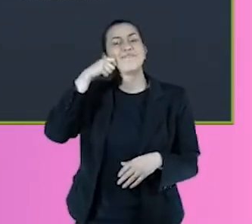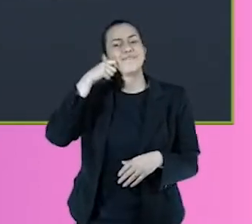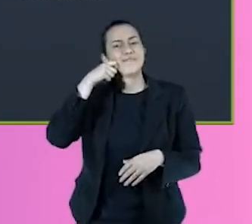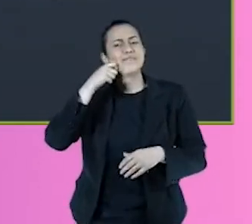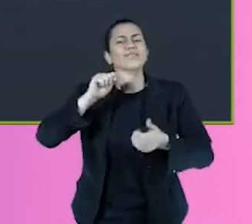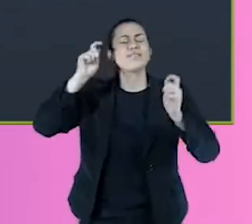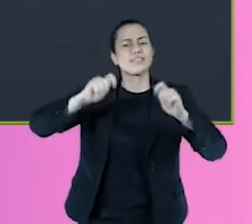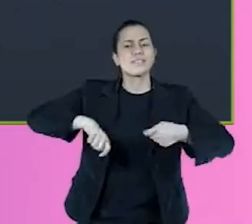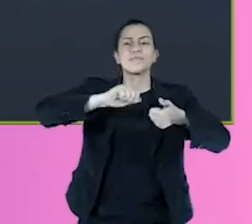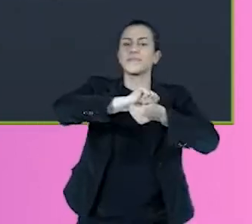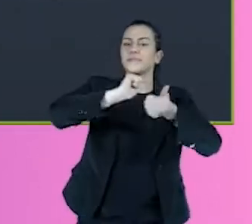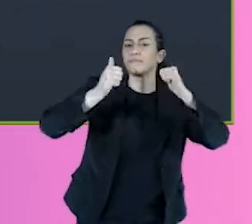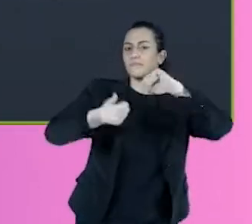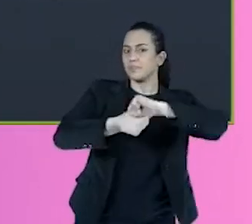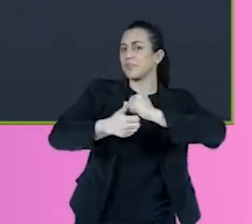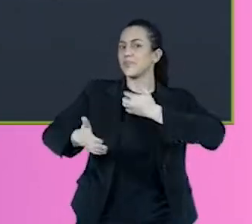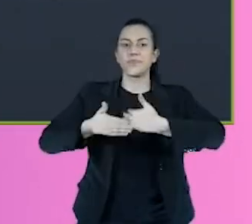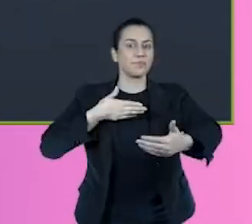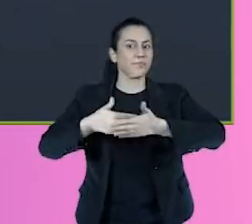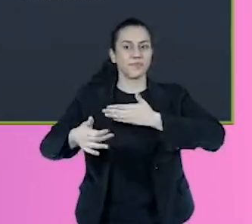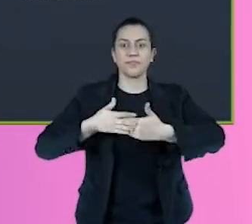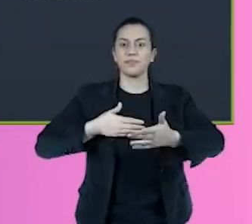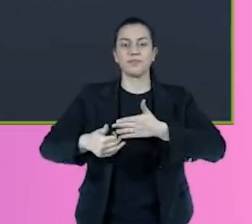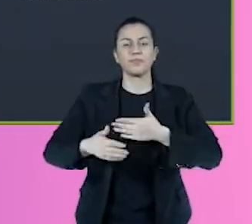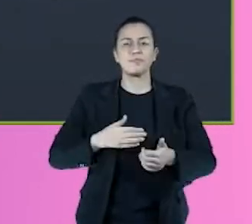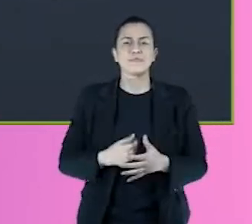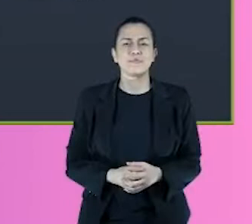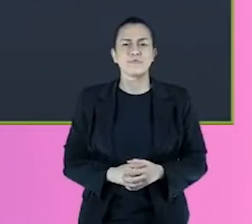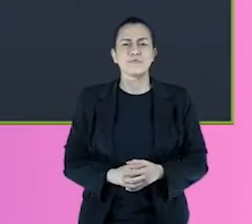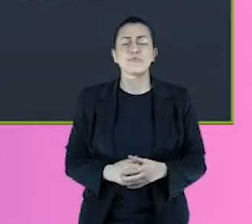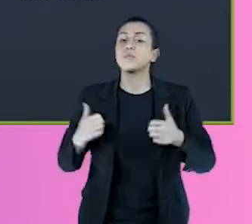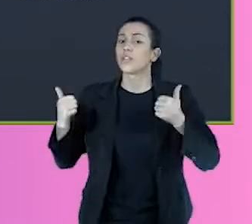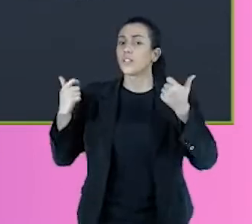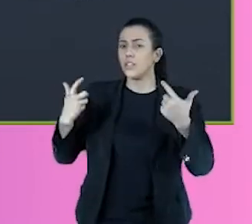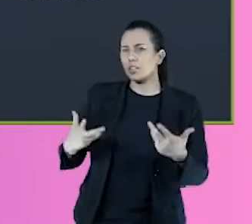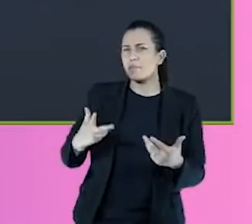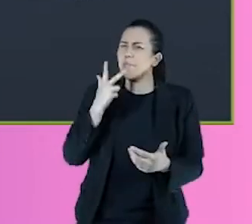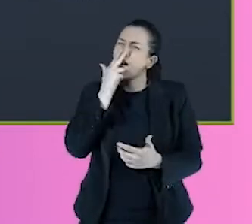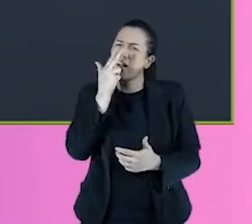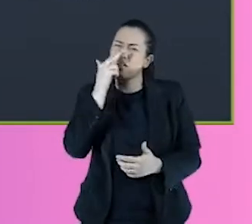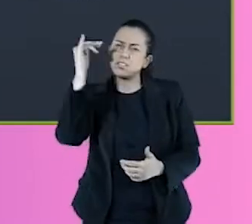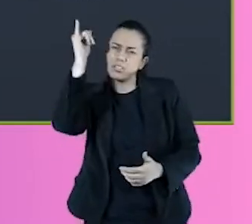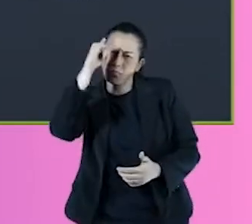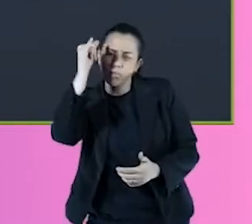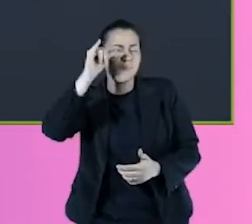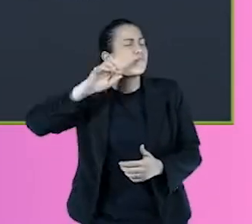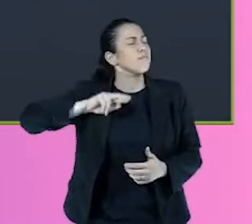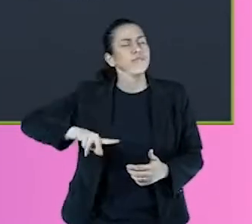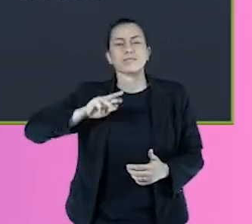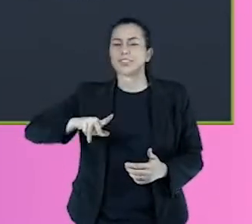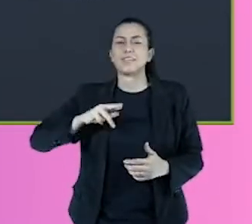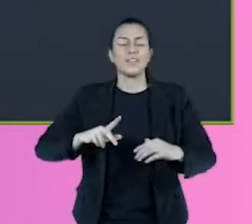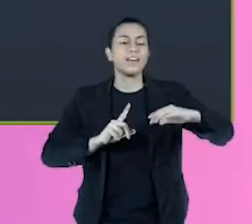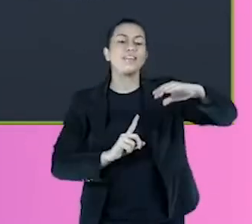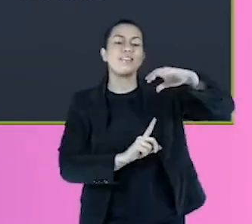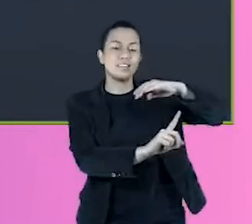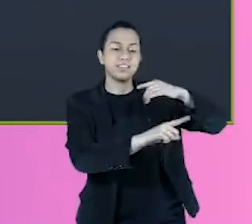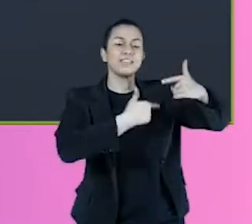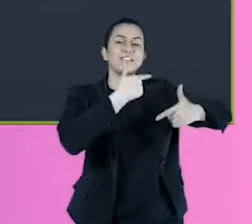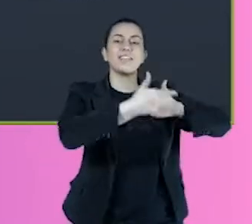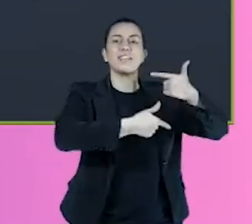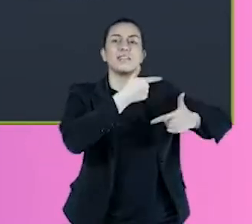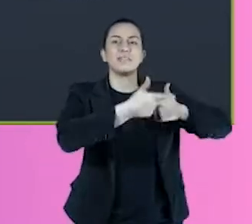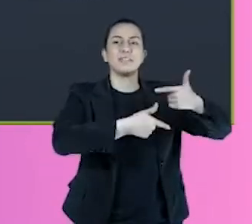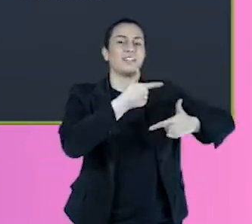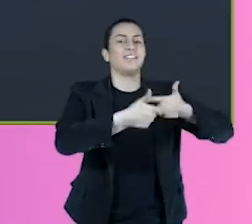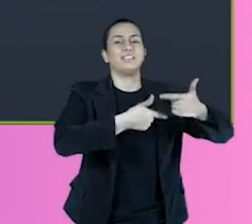adaptado para qualquer tipo de negócio. E, como eu falei, por mais que seja clichê que seja, comece com o cliente e trabalhe de trás